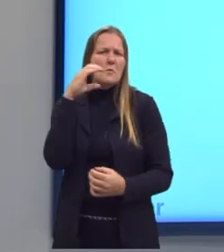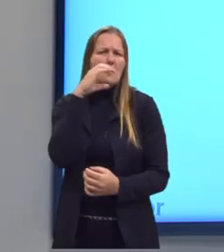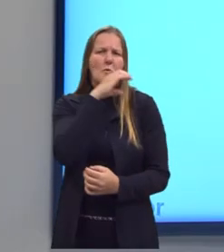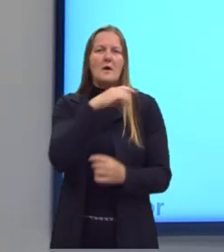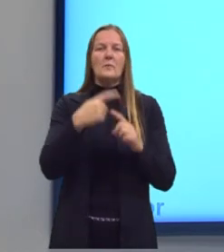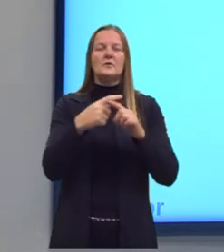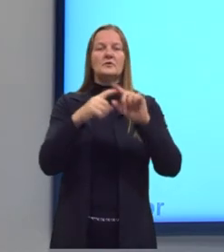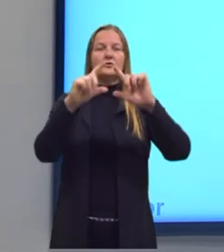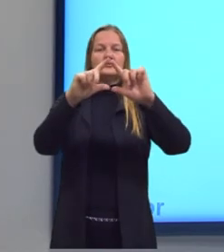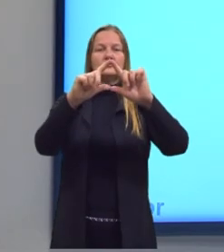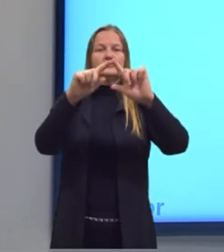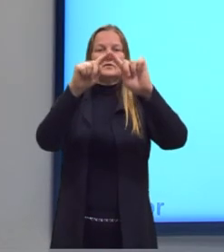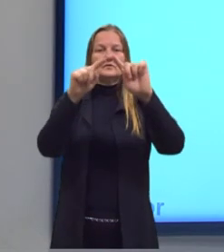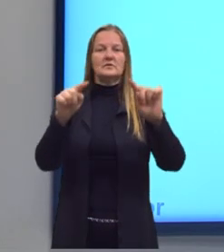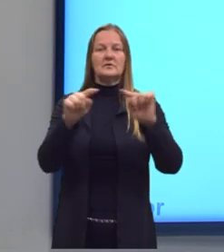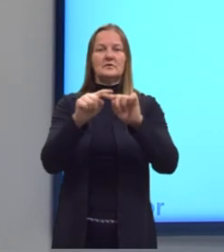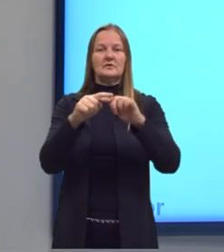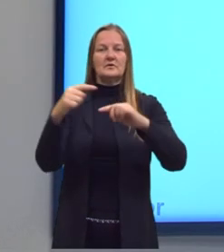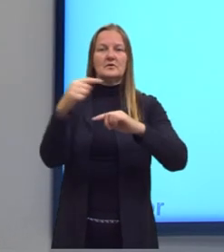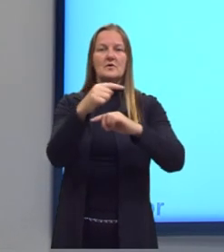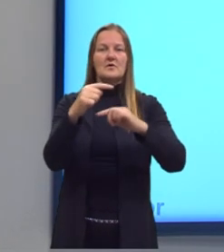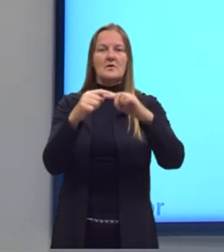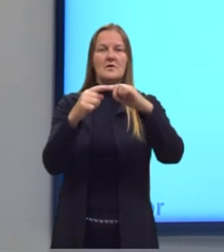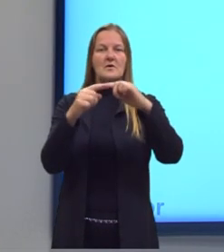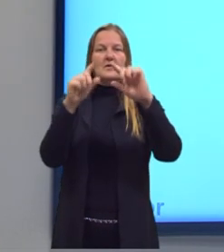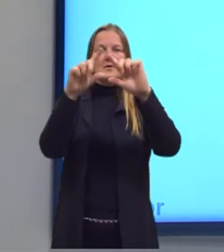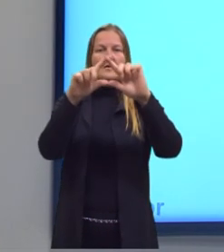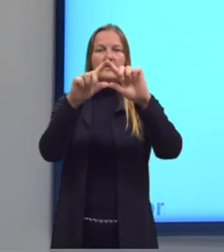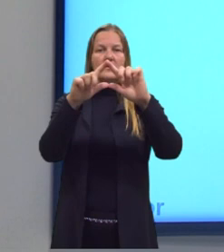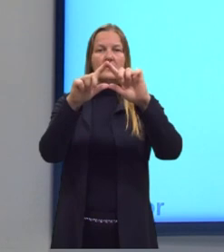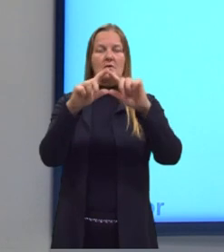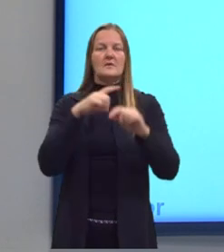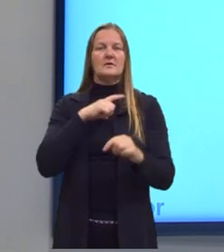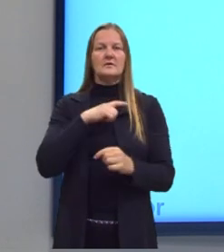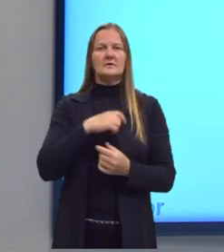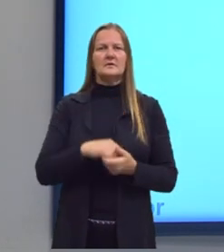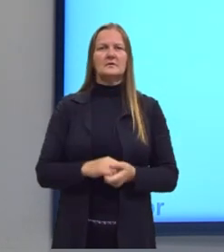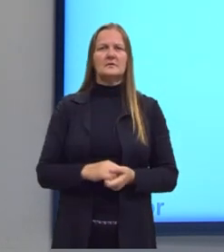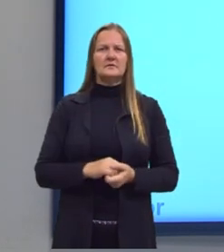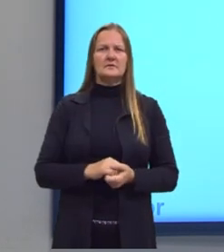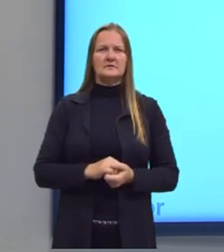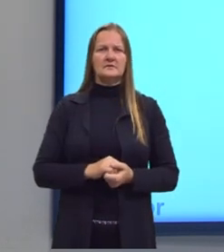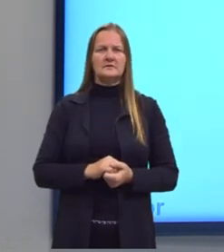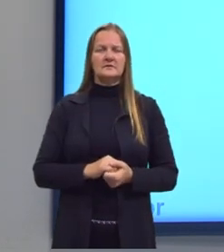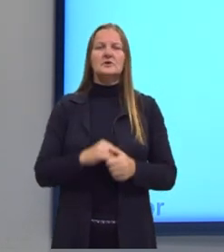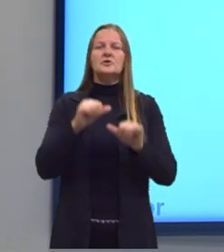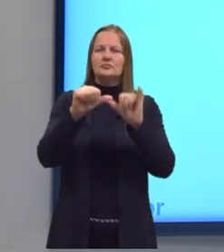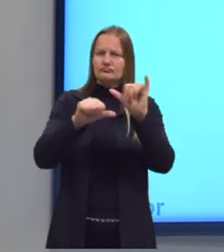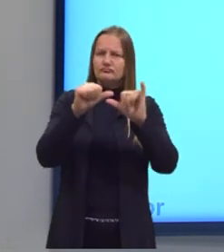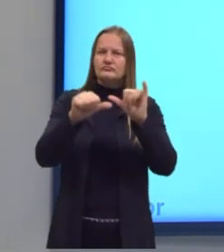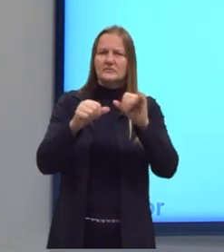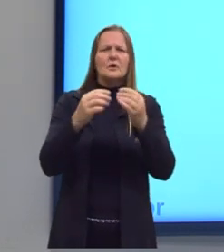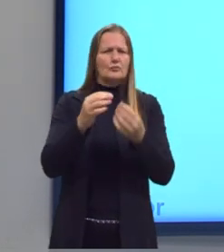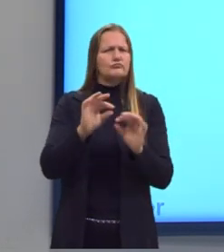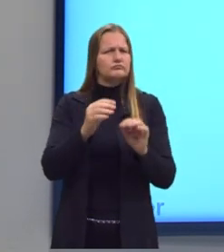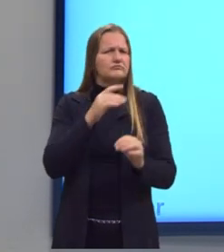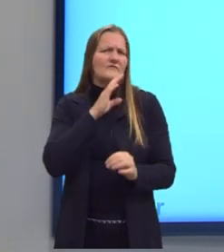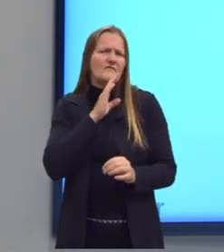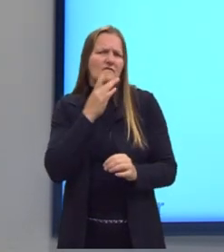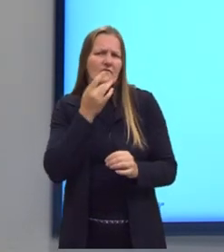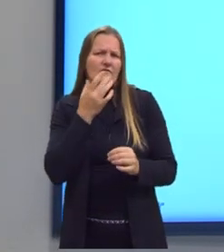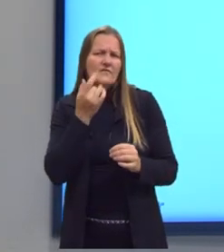acima da seta, tá? Aqui eu tenho uma reação bem comum, tá? Que é do